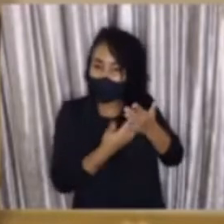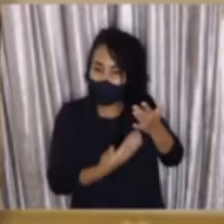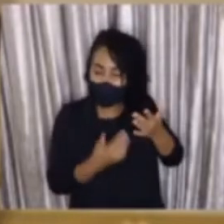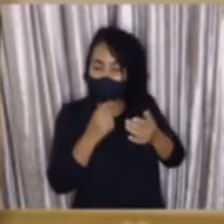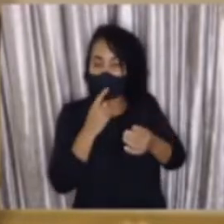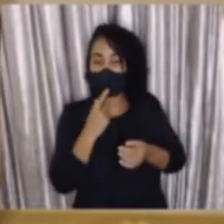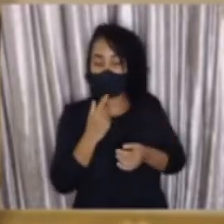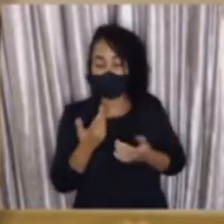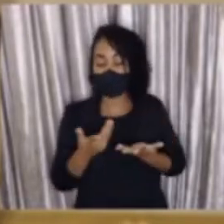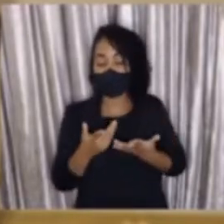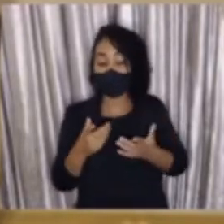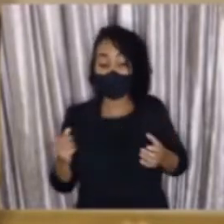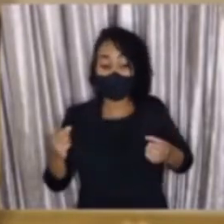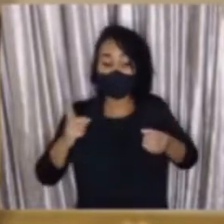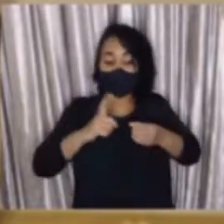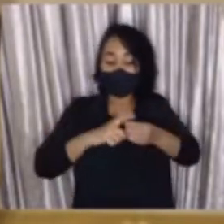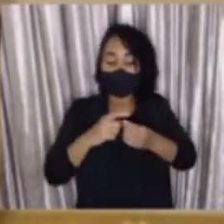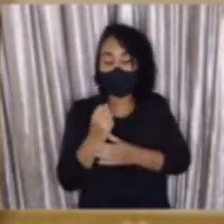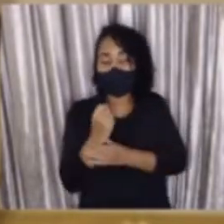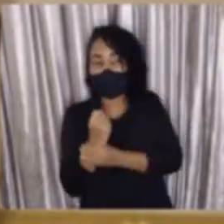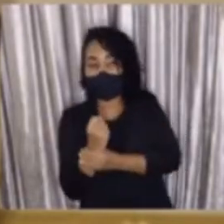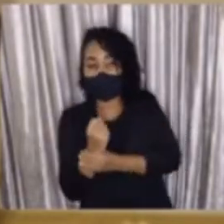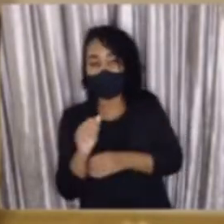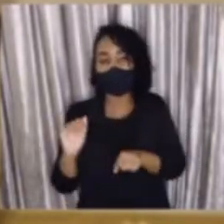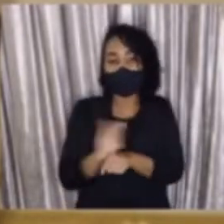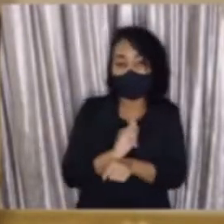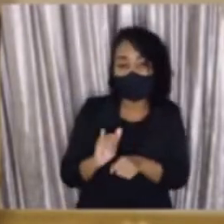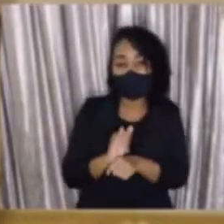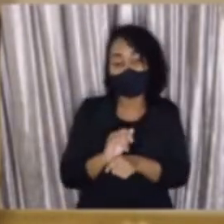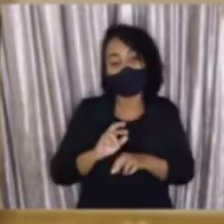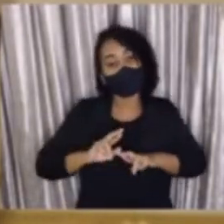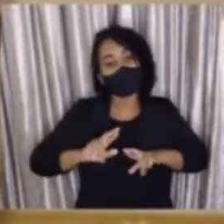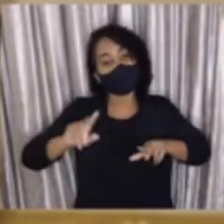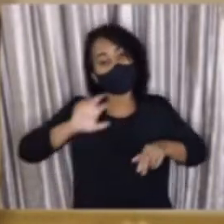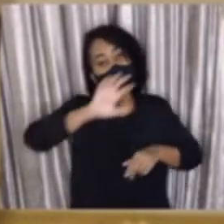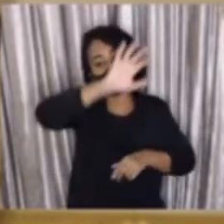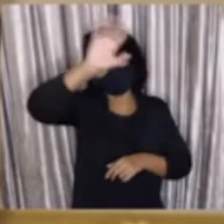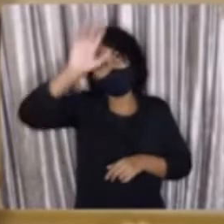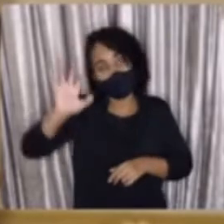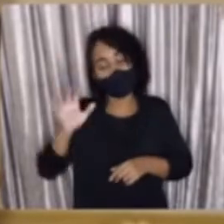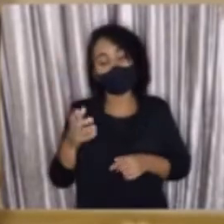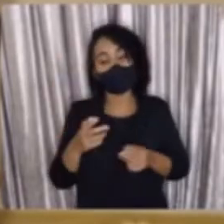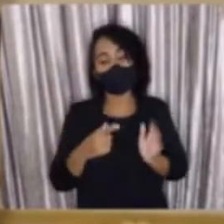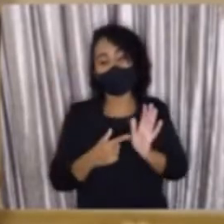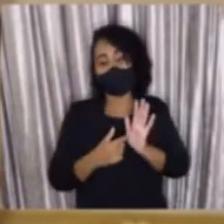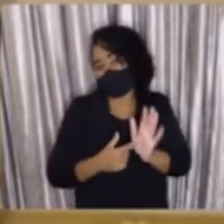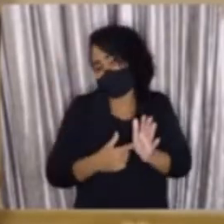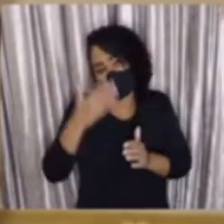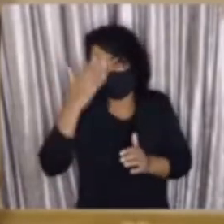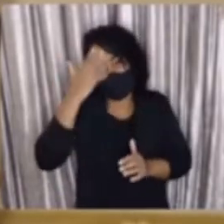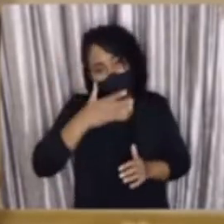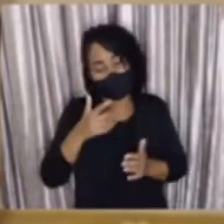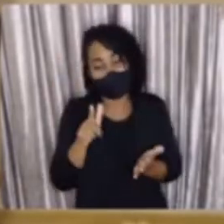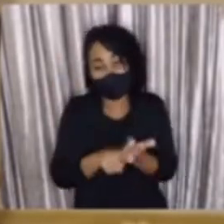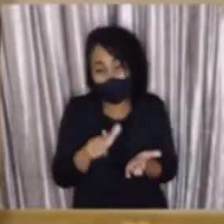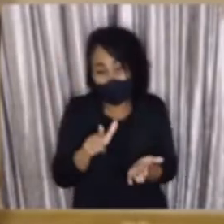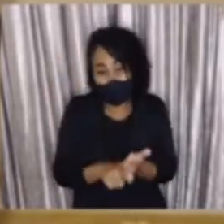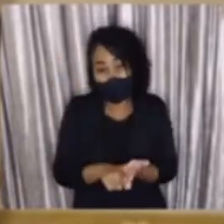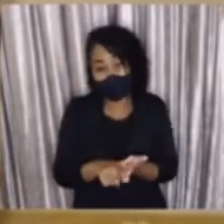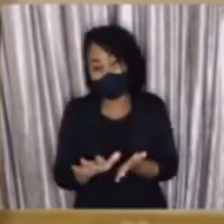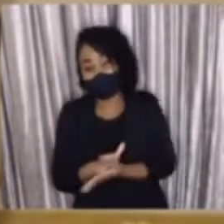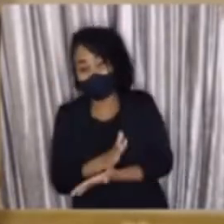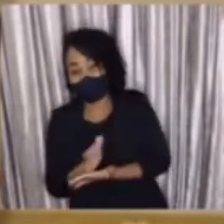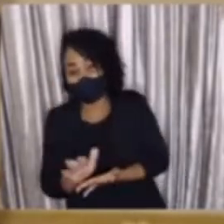gente garantir uma retomada segura, diferentemente do que vem acontecendo em outros estados, em que as pessoas apresentam um documento no papel,